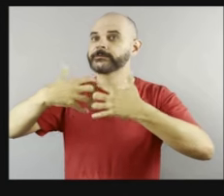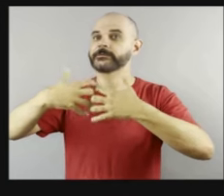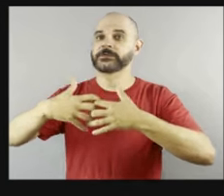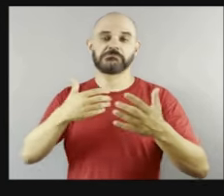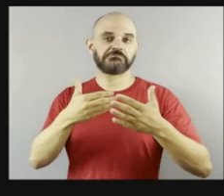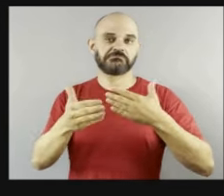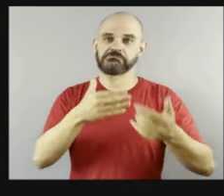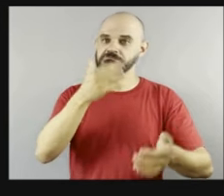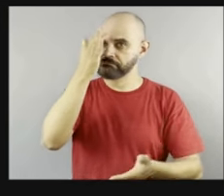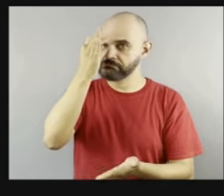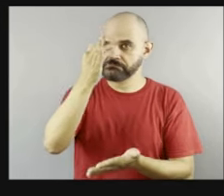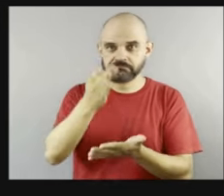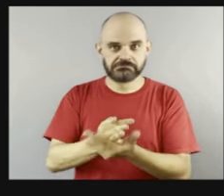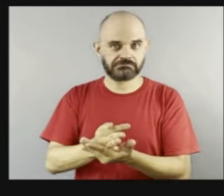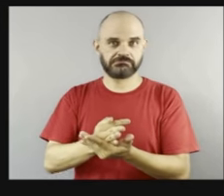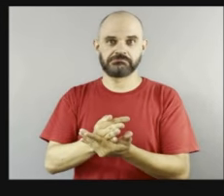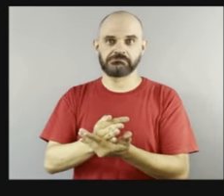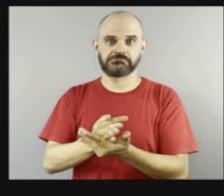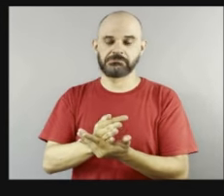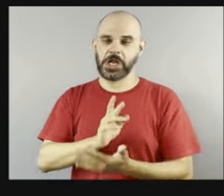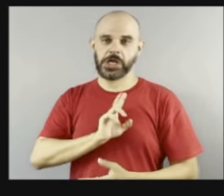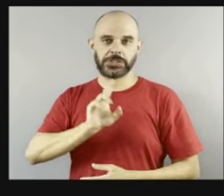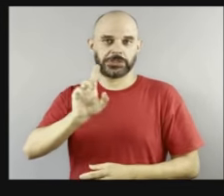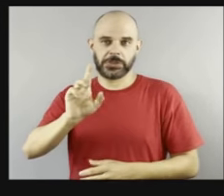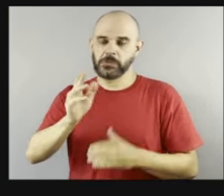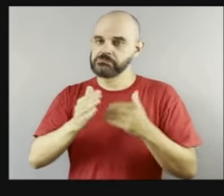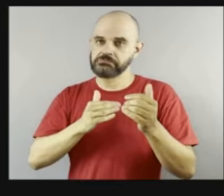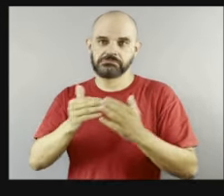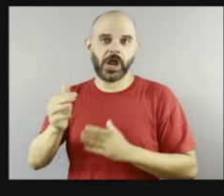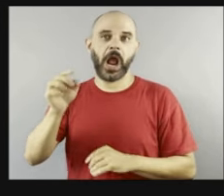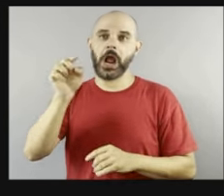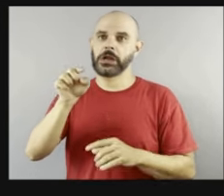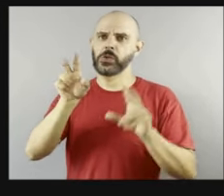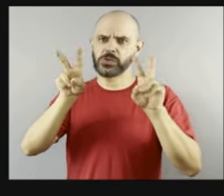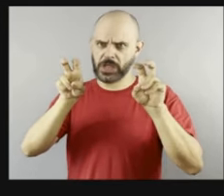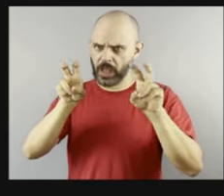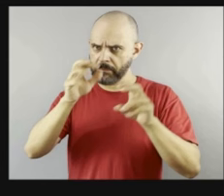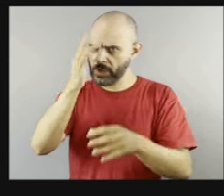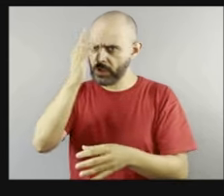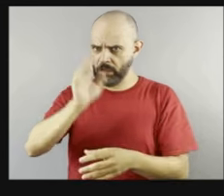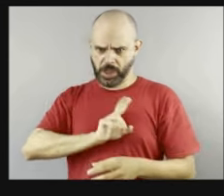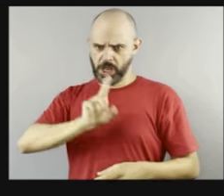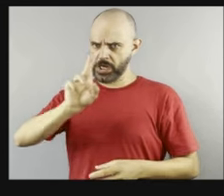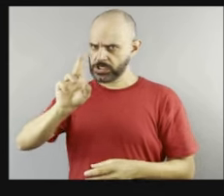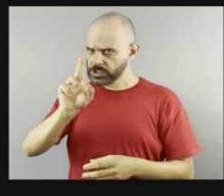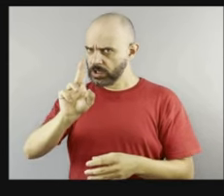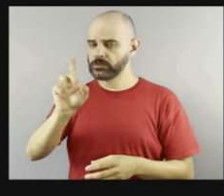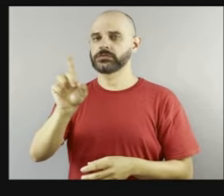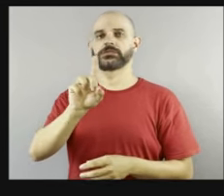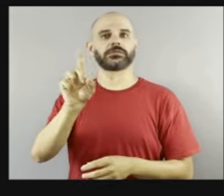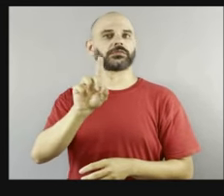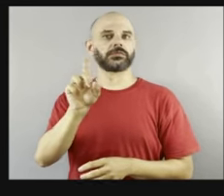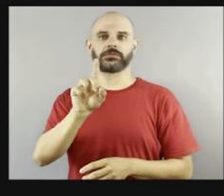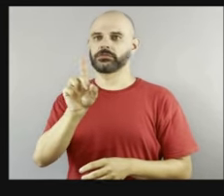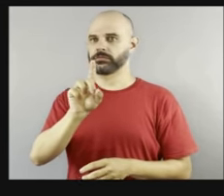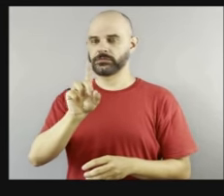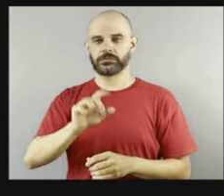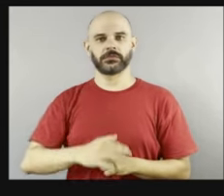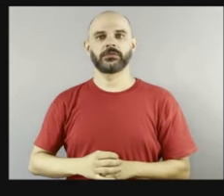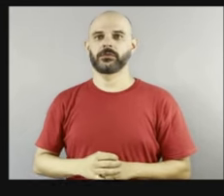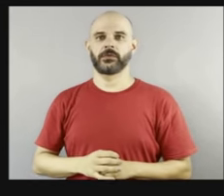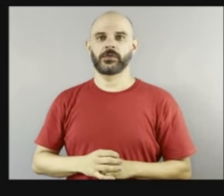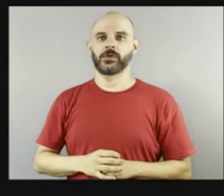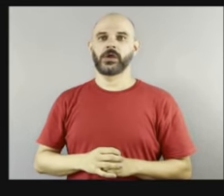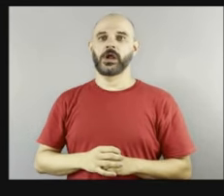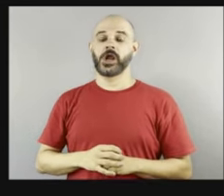religiosa. Nós não estamos falando disso, nós estamos falando, né, de questões muito mais profundas do que